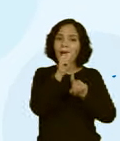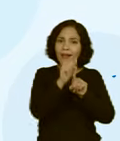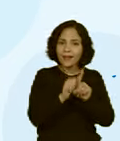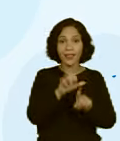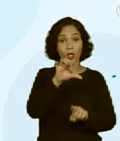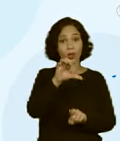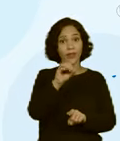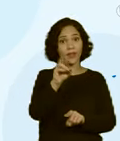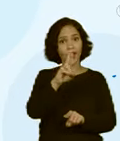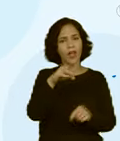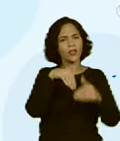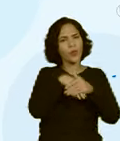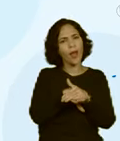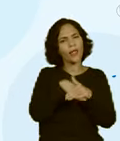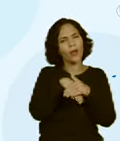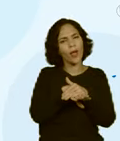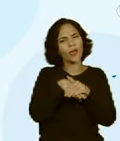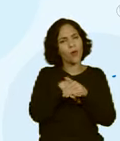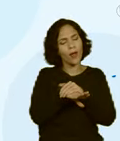Apaga aqui.